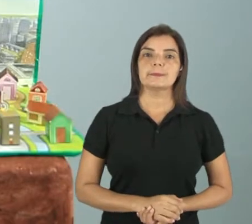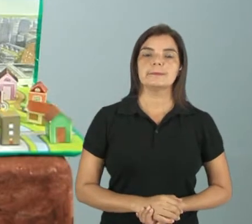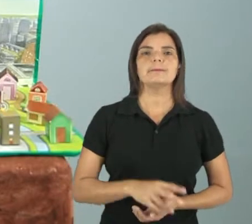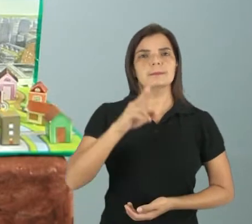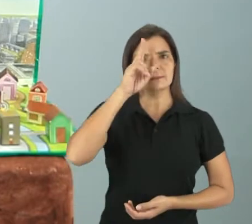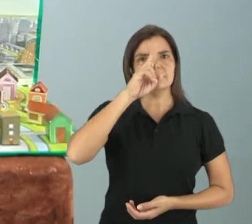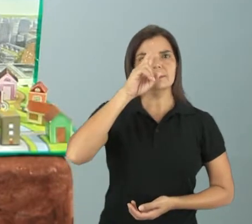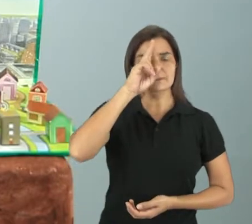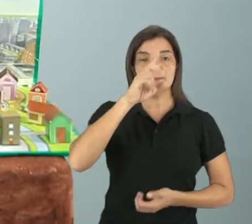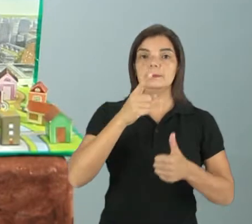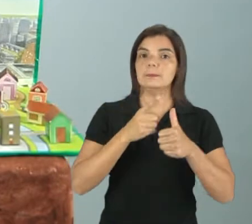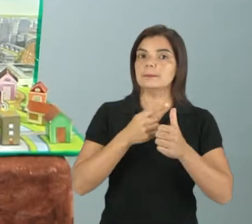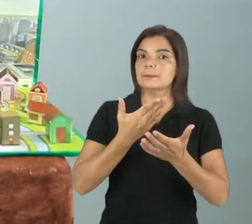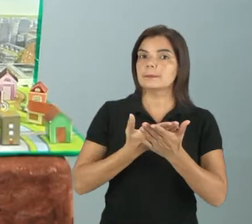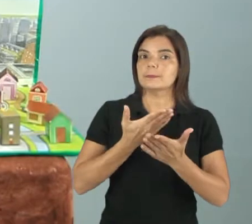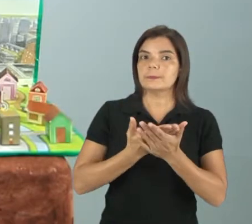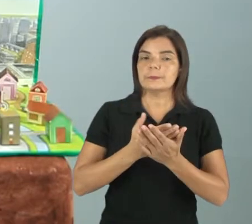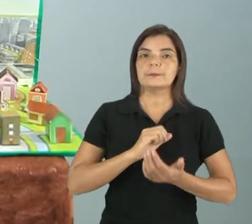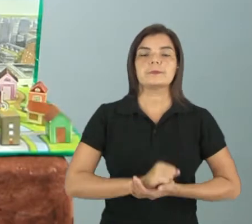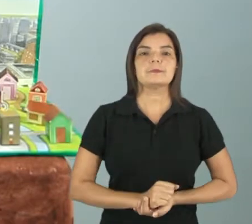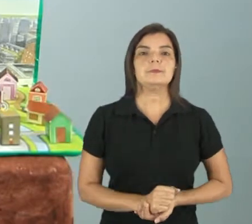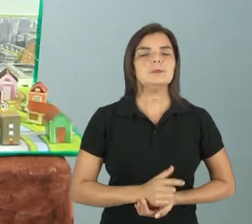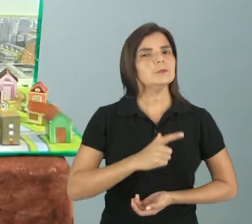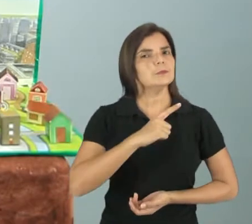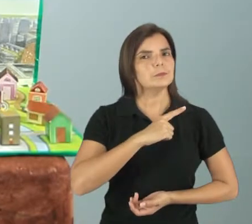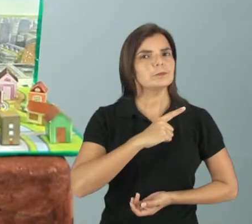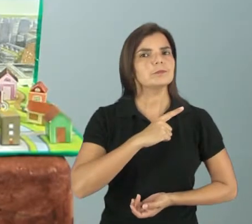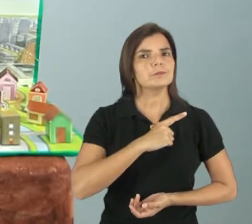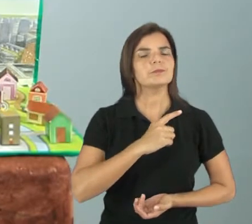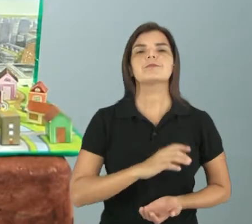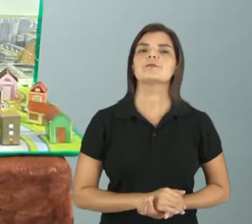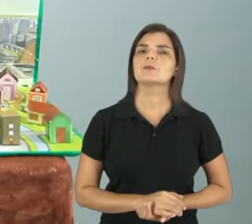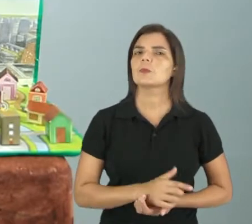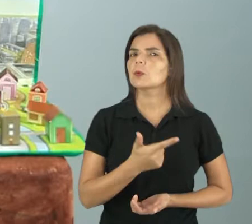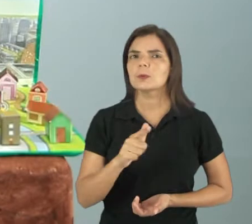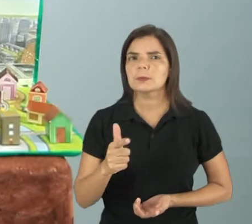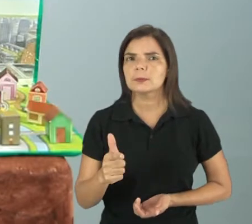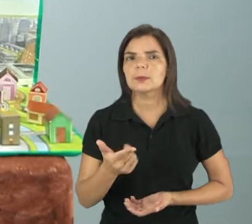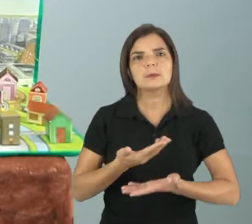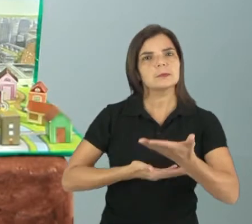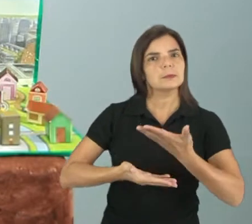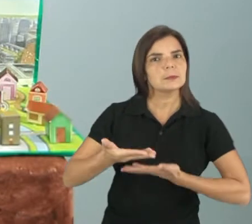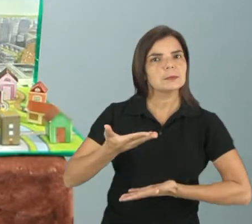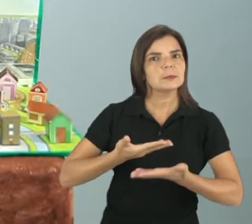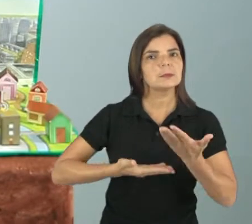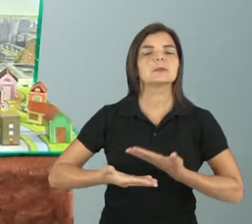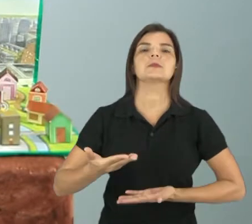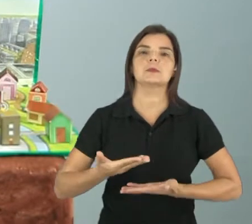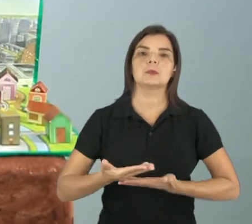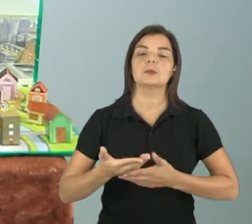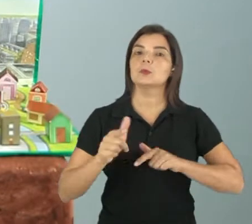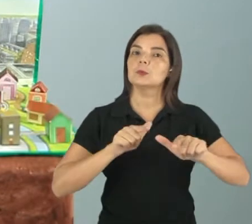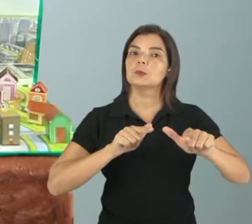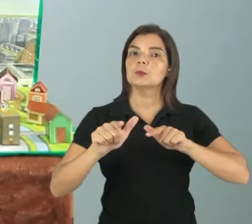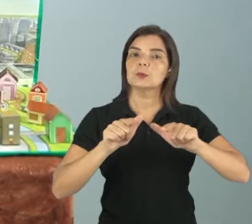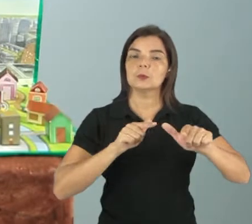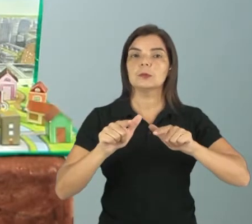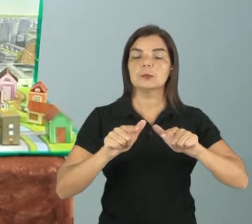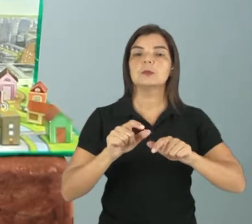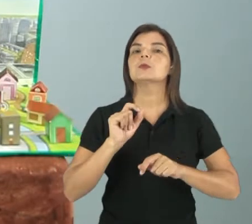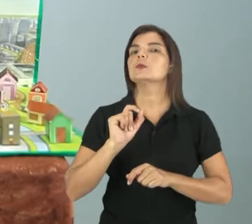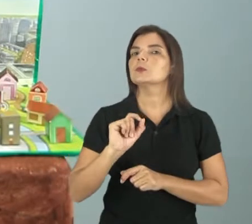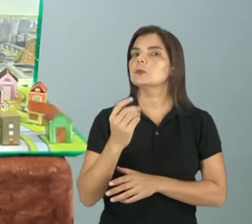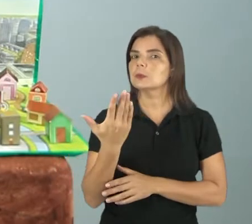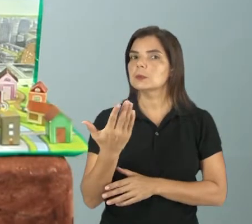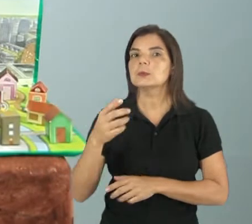Vocês viram naquela primeira aula, existe ou não relação entre os trabalhos que são